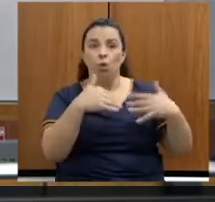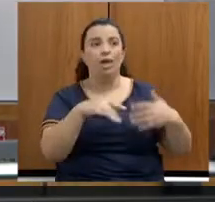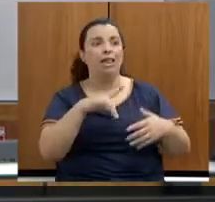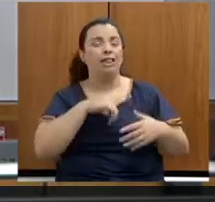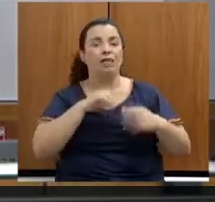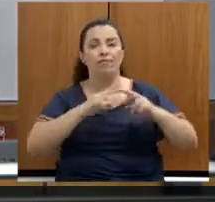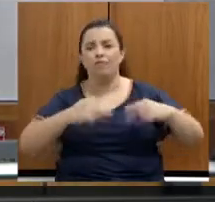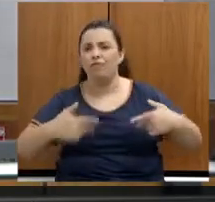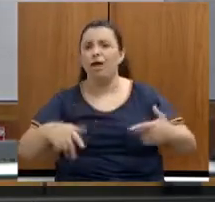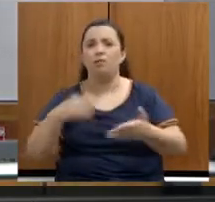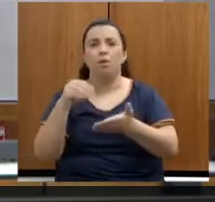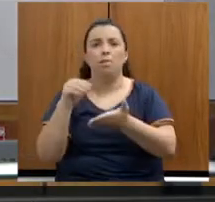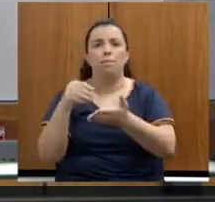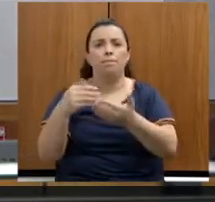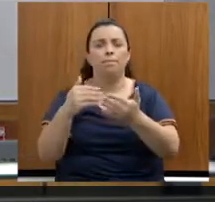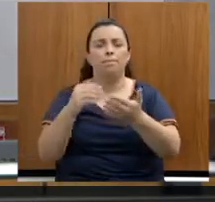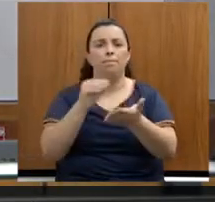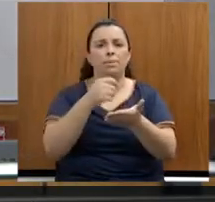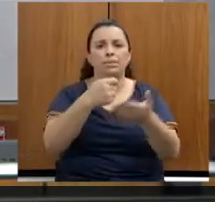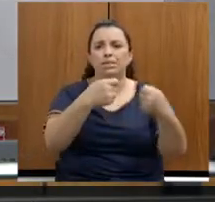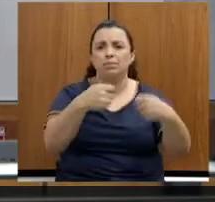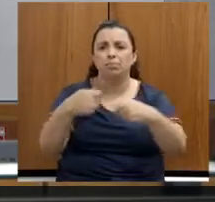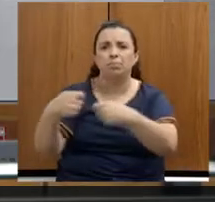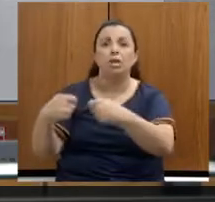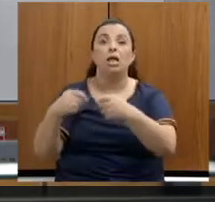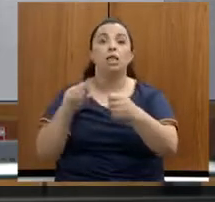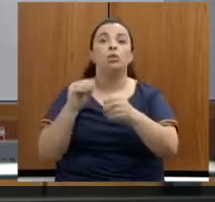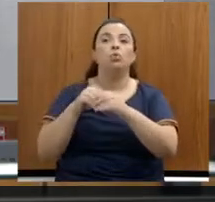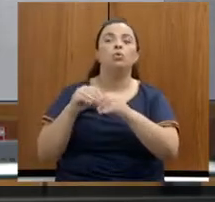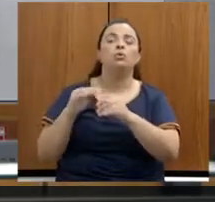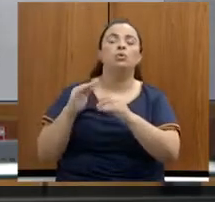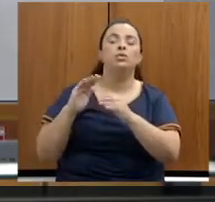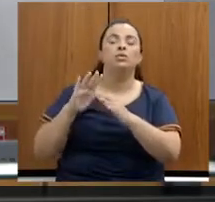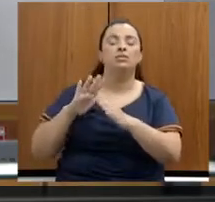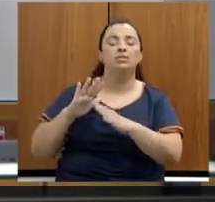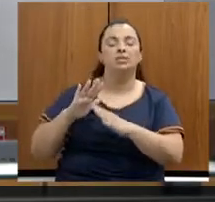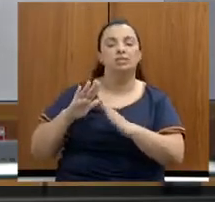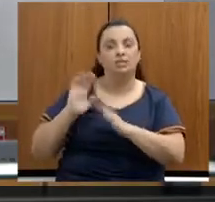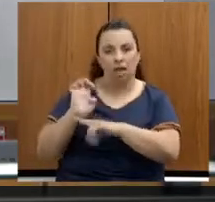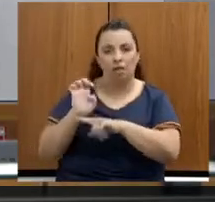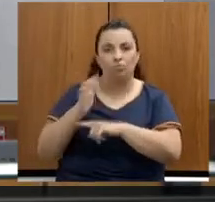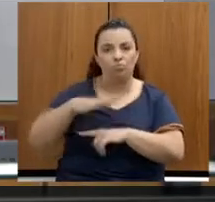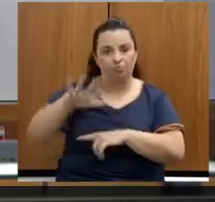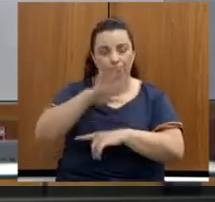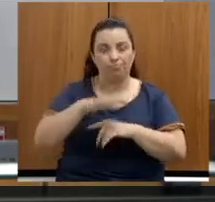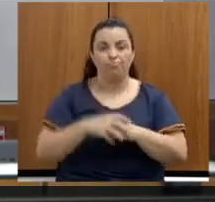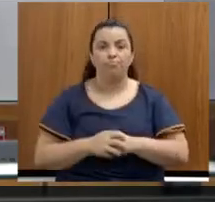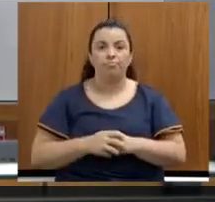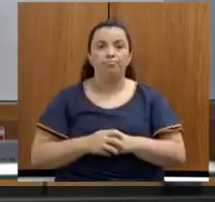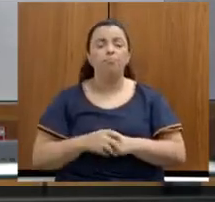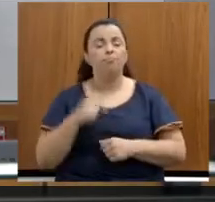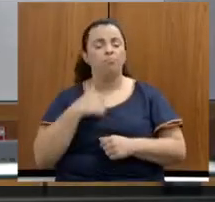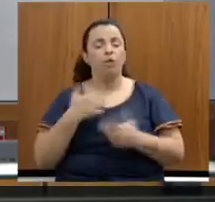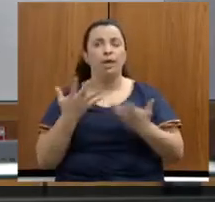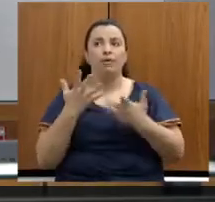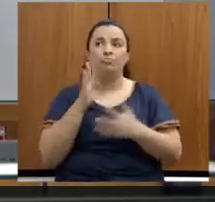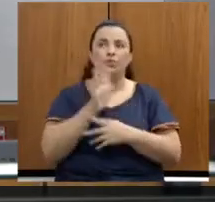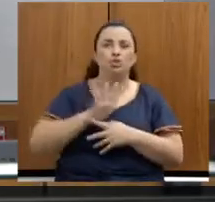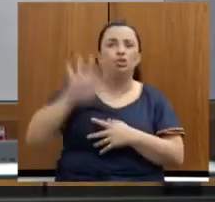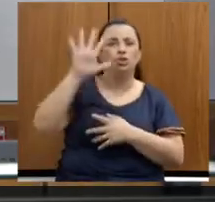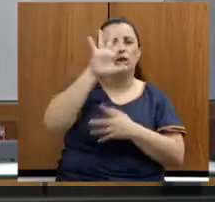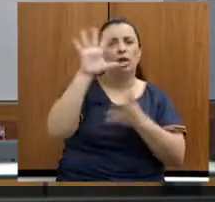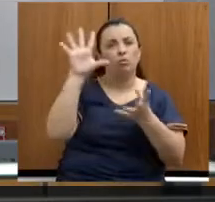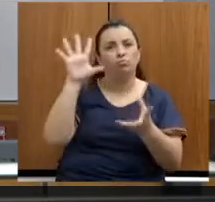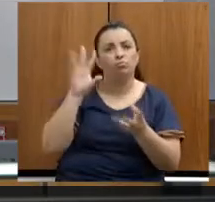estruturais no Estado. Eu quero fazer, presidente e secretária, um diagnóstico geral para